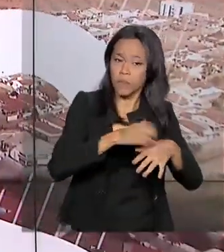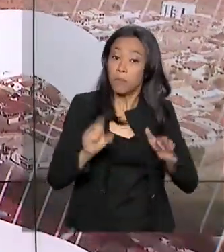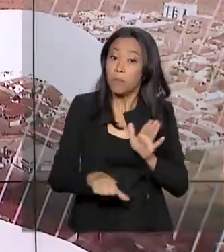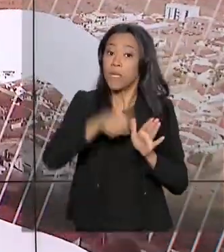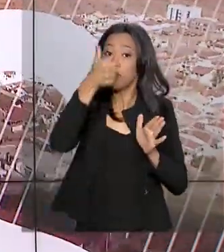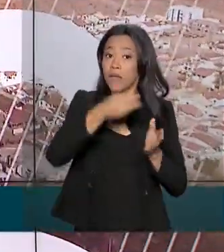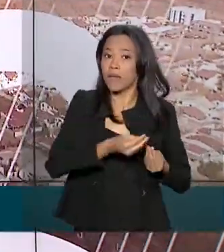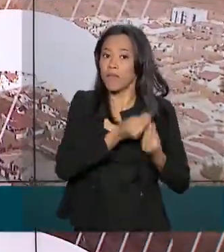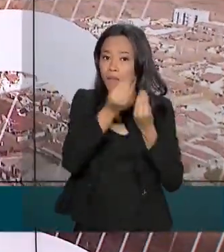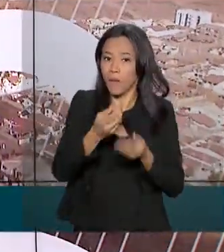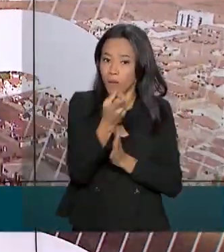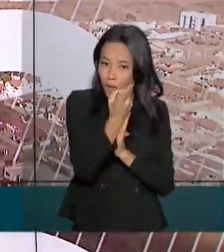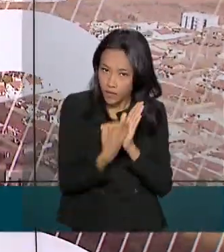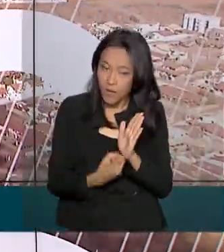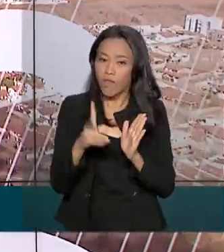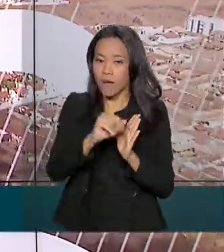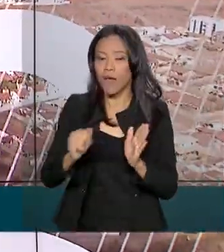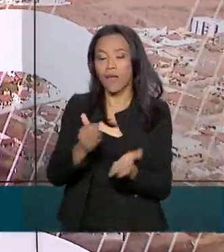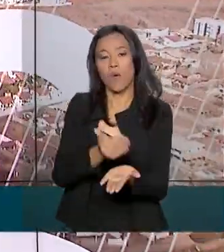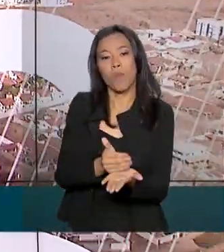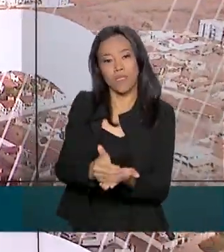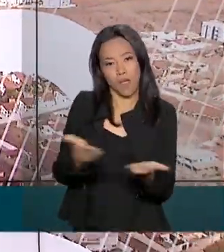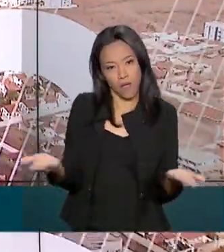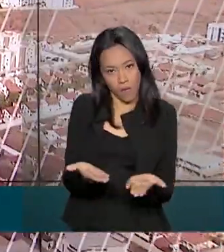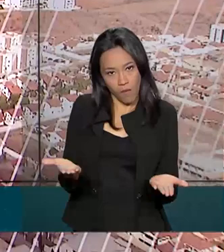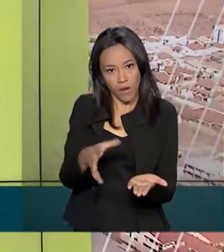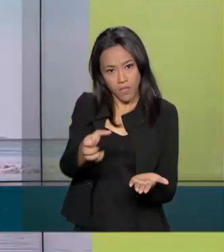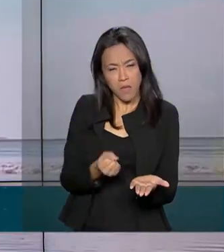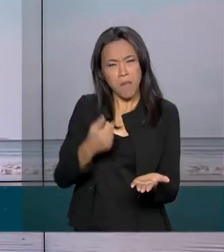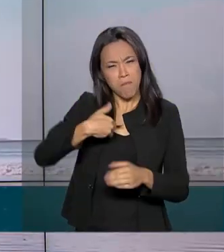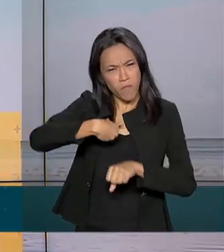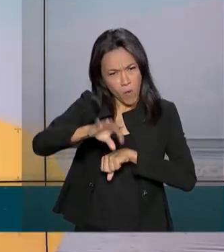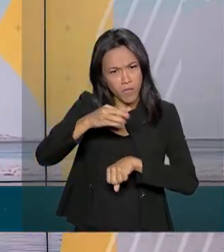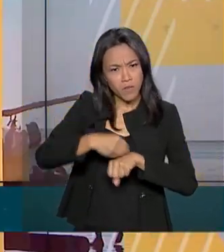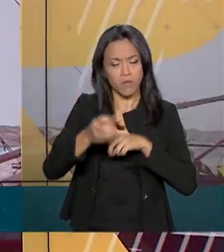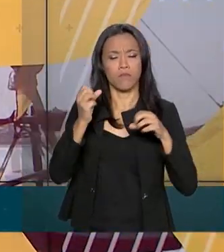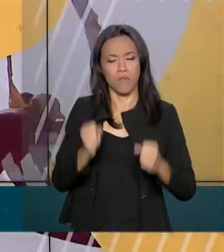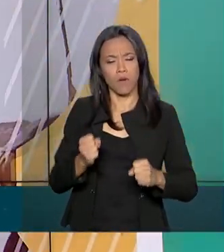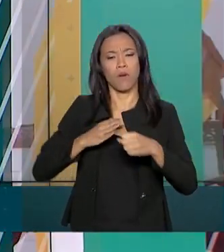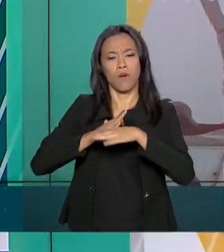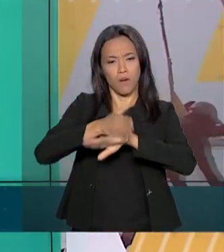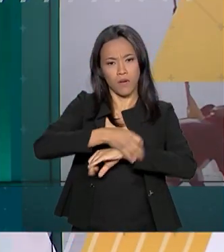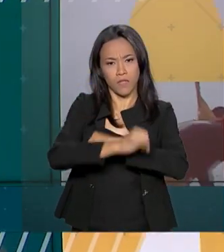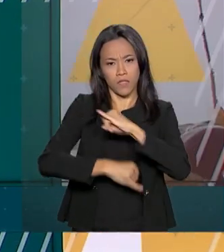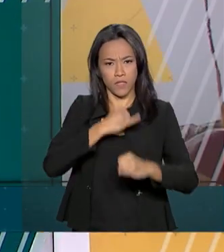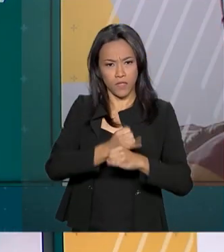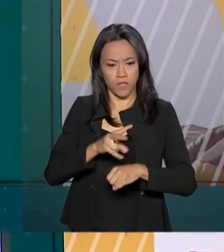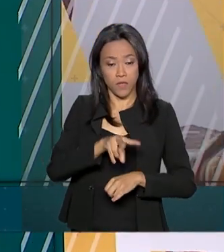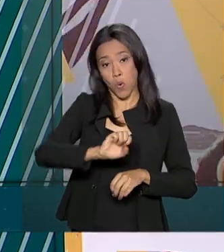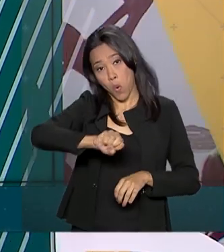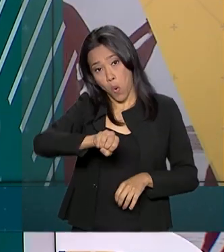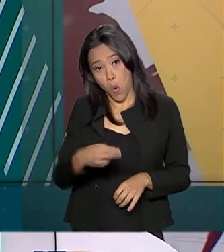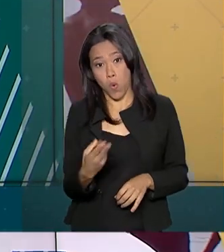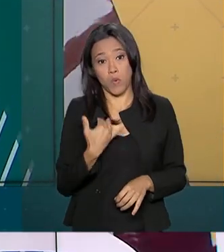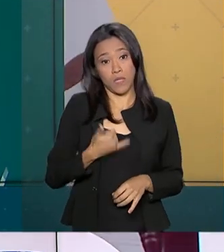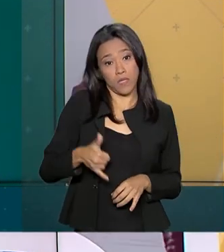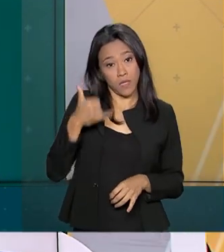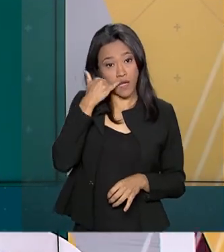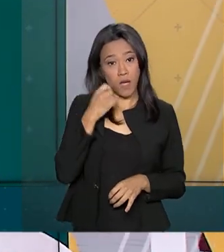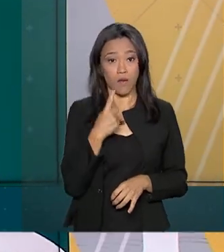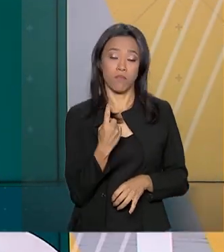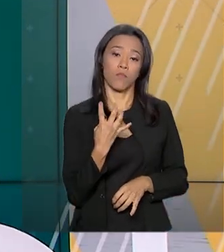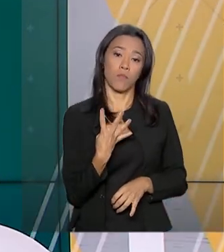contemplados agora. Para saber mais informações, é só acessar a página da Receita na internet ou ligar para o Receita Fone no